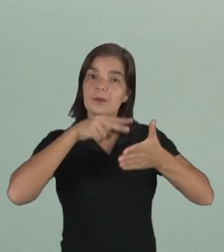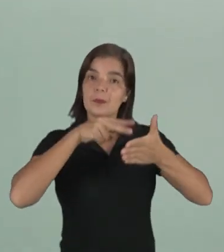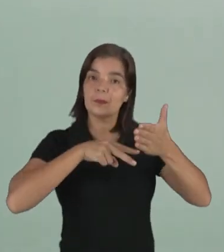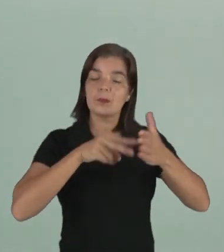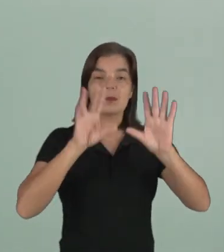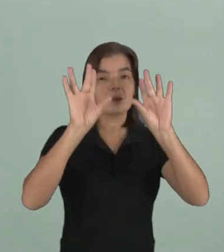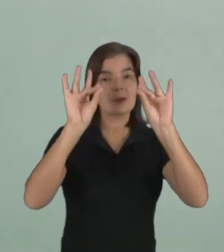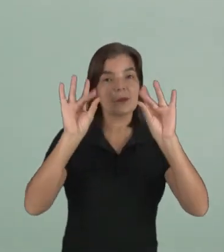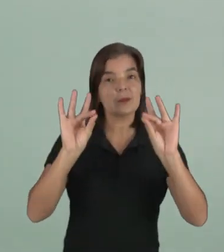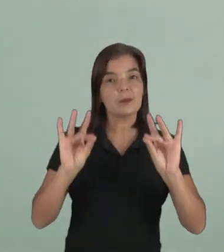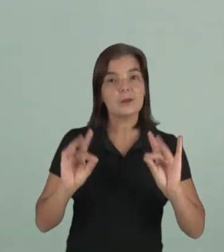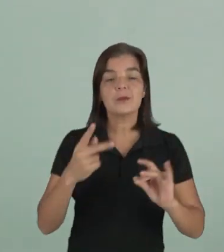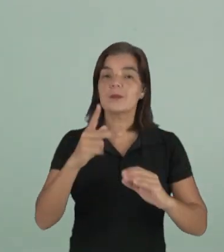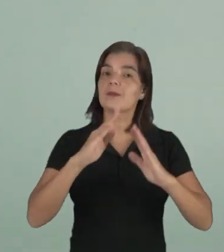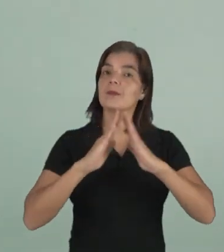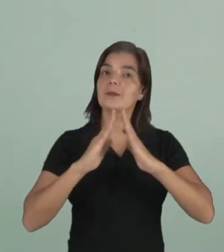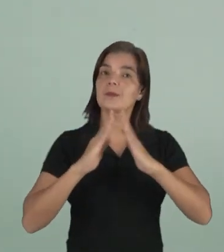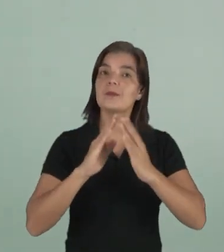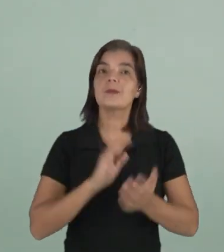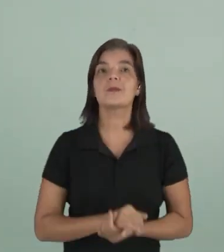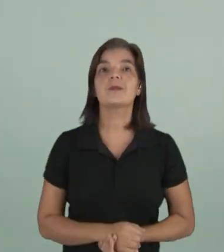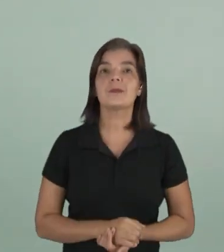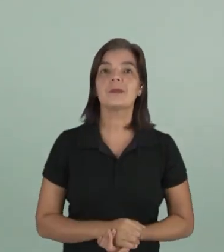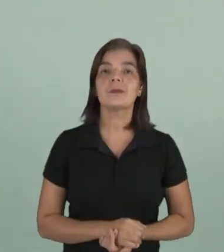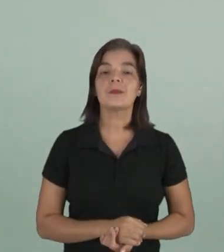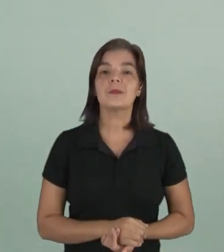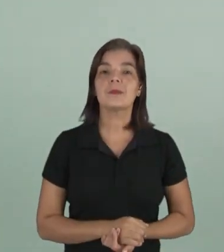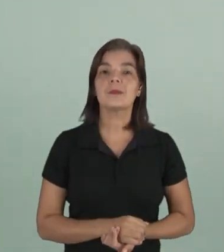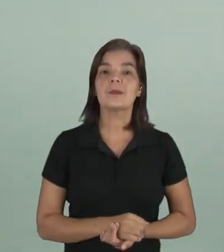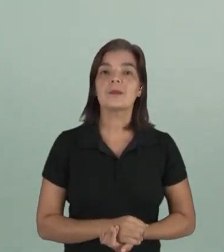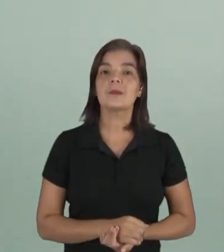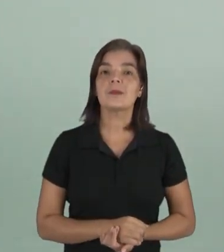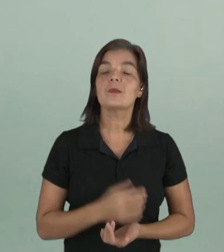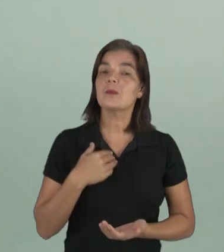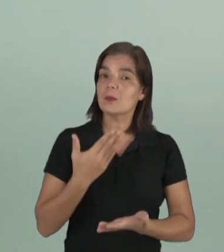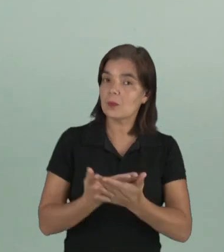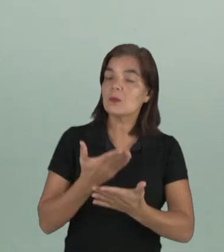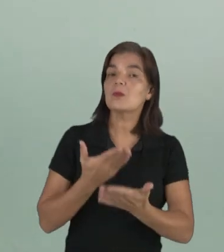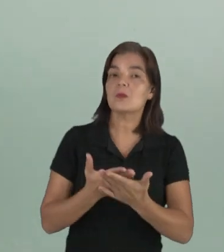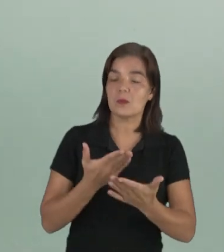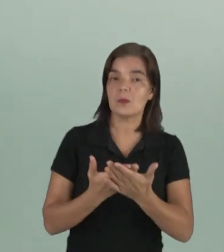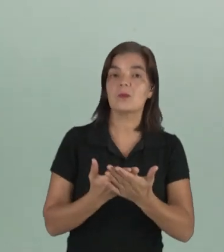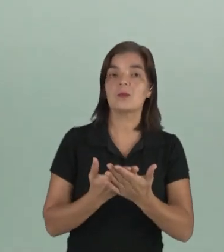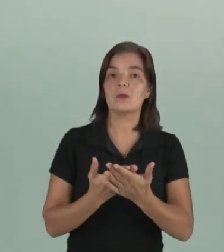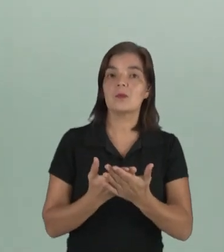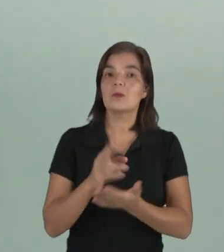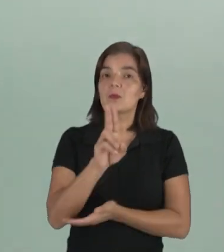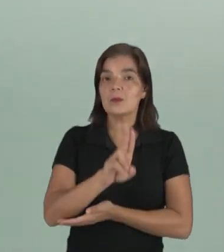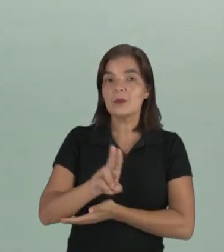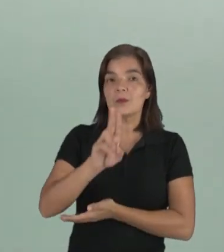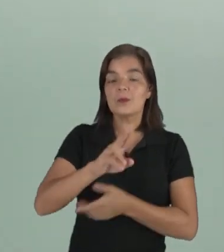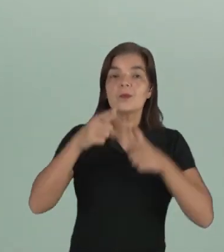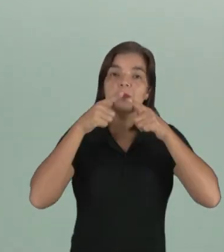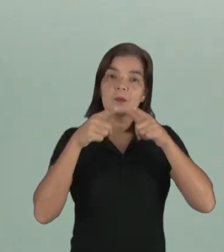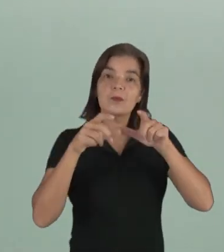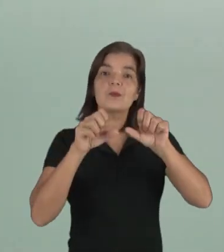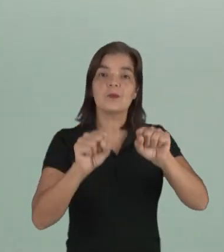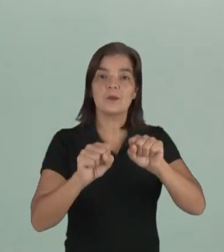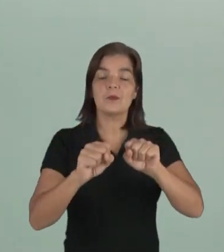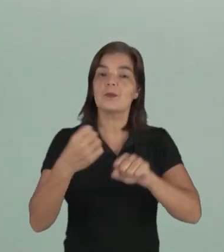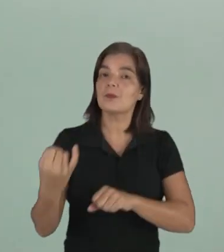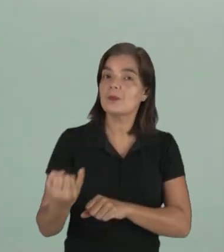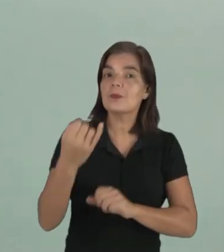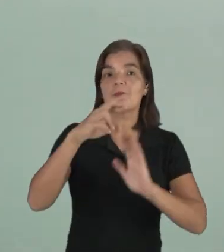mais detalhadamente em sua casa, tá bom? E estudem mais sobre isso, o uso da linguagem, o